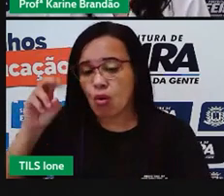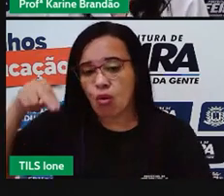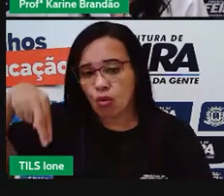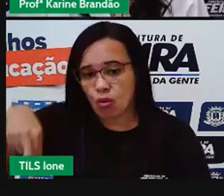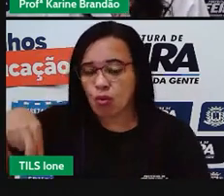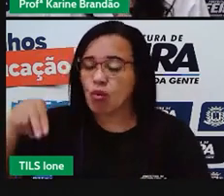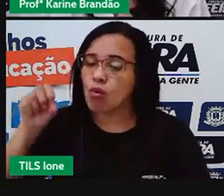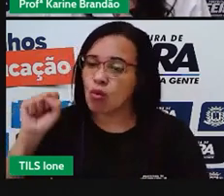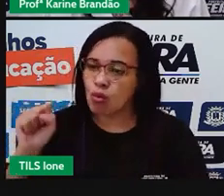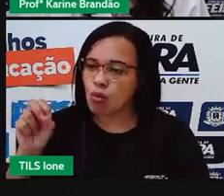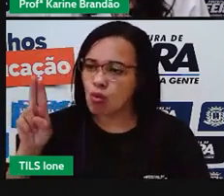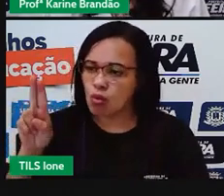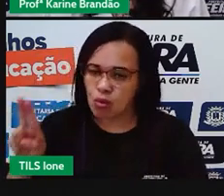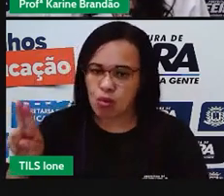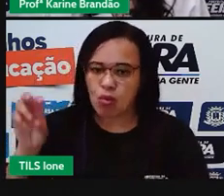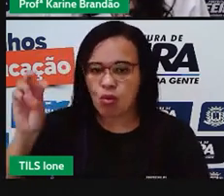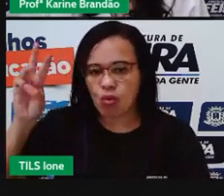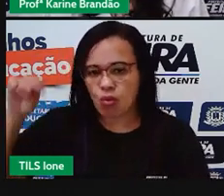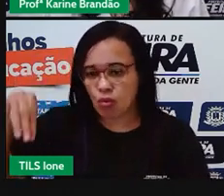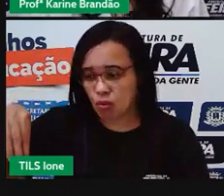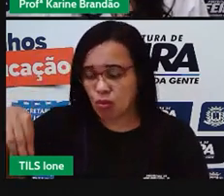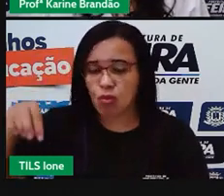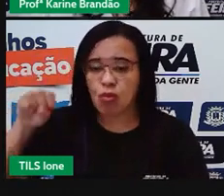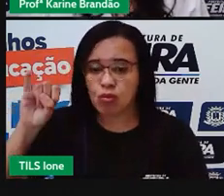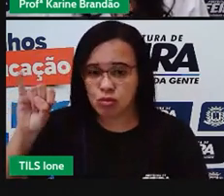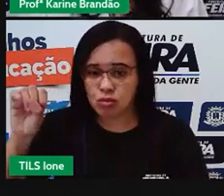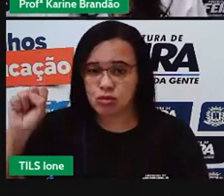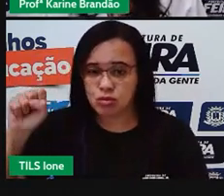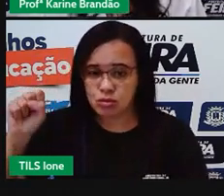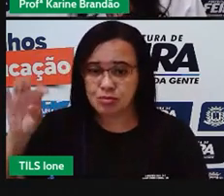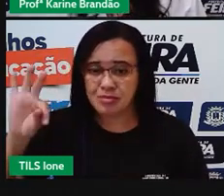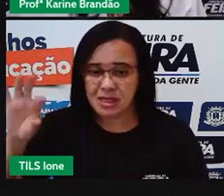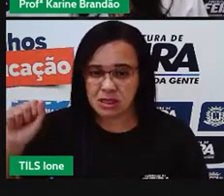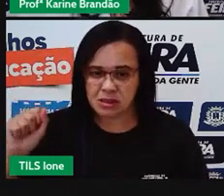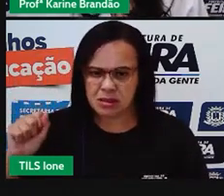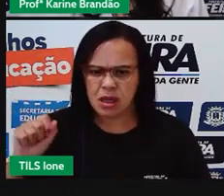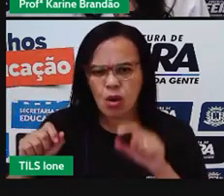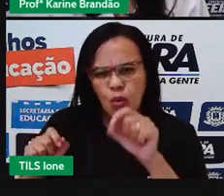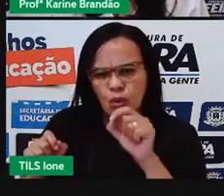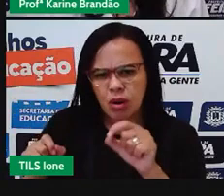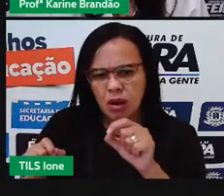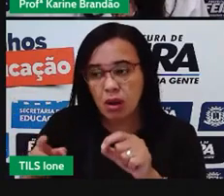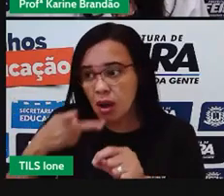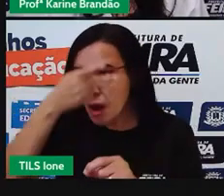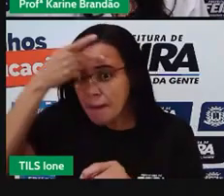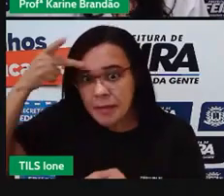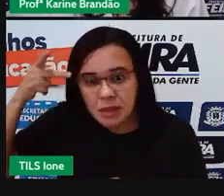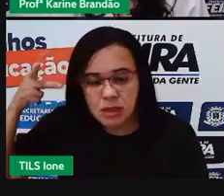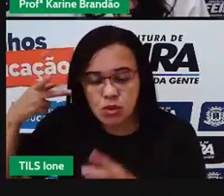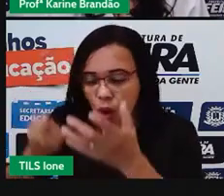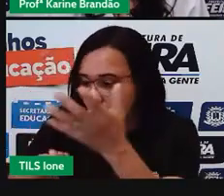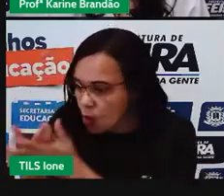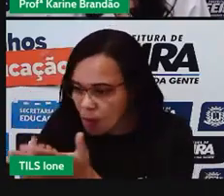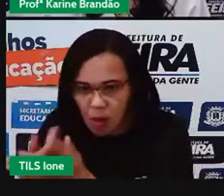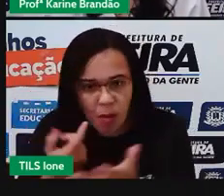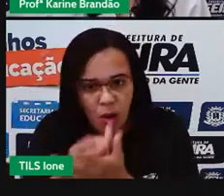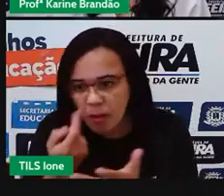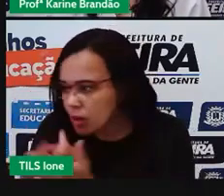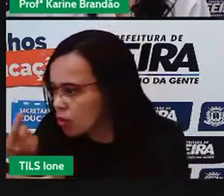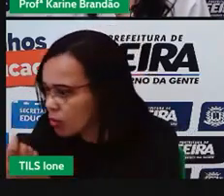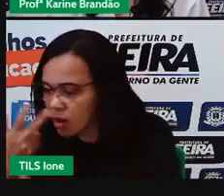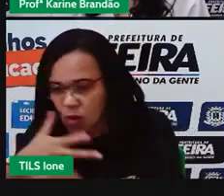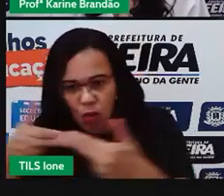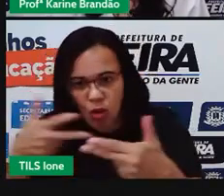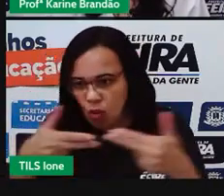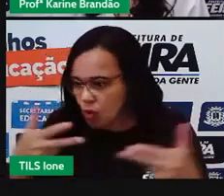consome, que compra, que usa excessivamente e sem necessidade, sendo